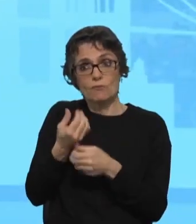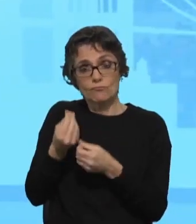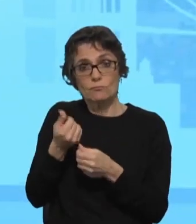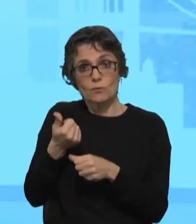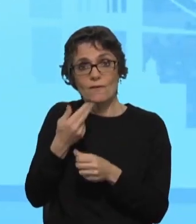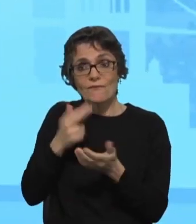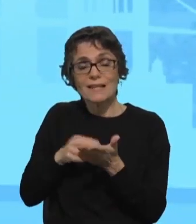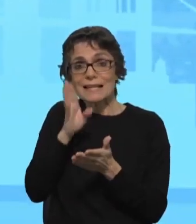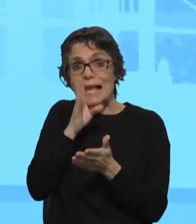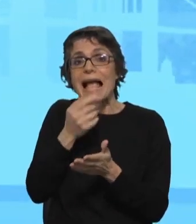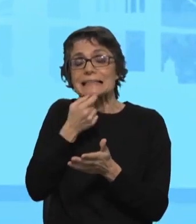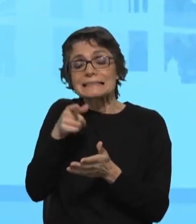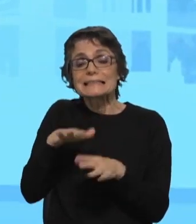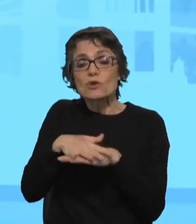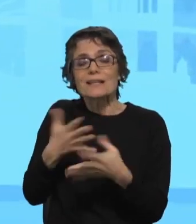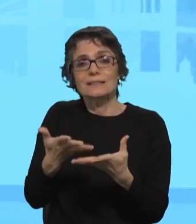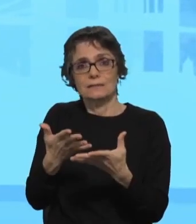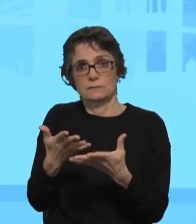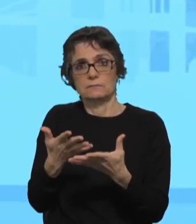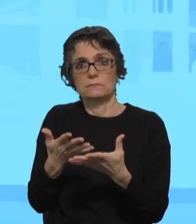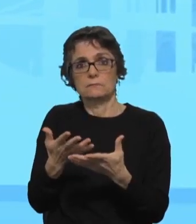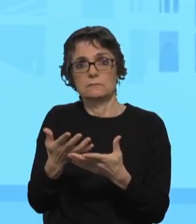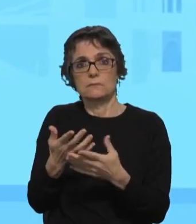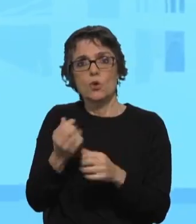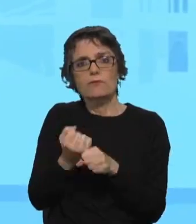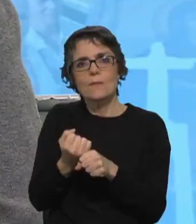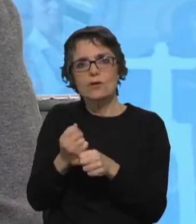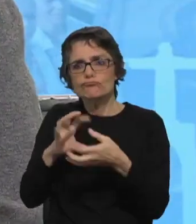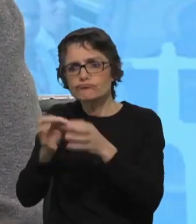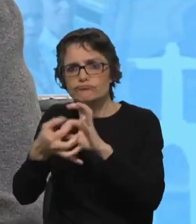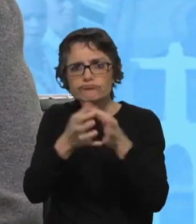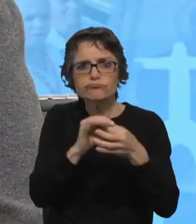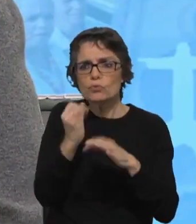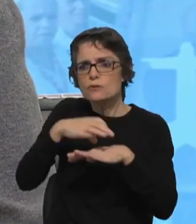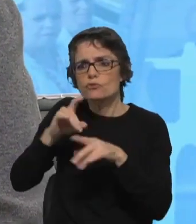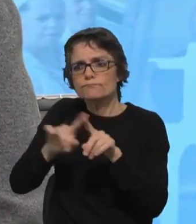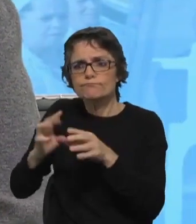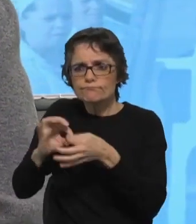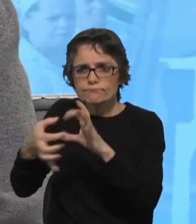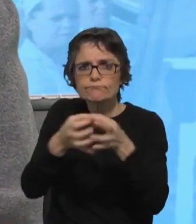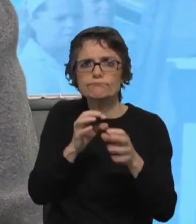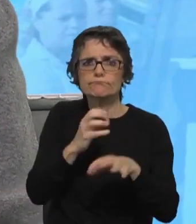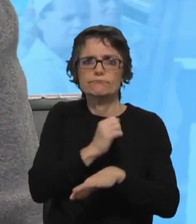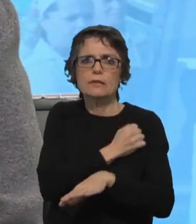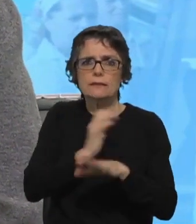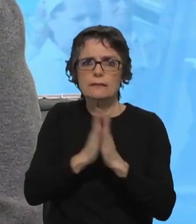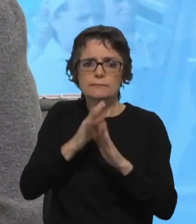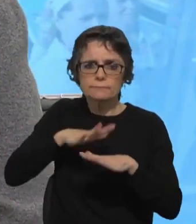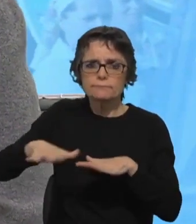se for um trabalho em rede, se for um trabalho concertado com as várias instituições, com as várias dioceses e